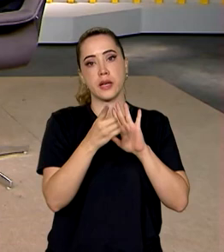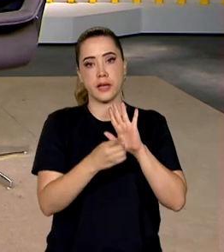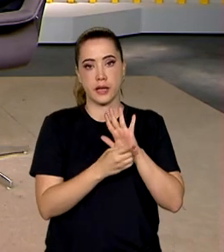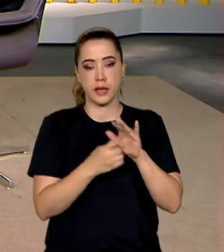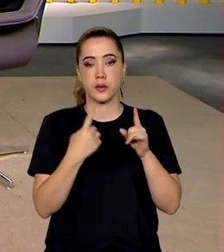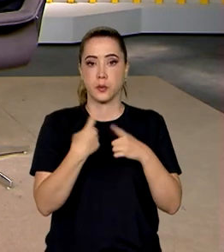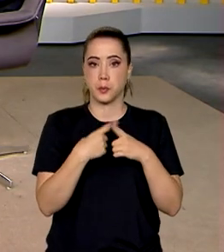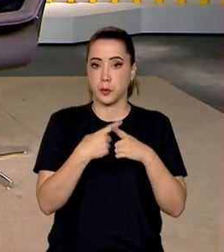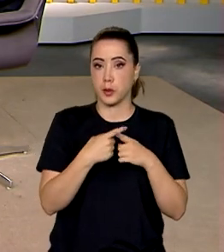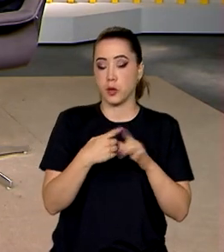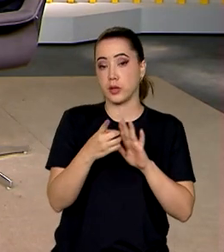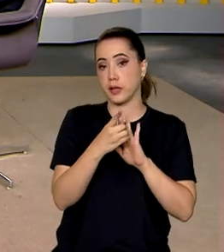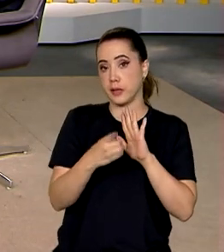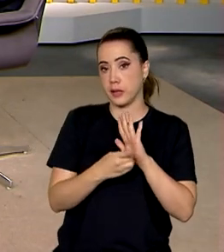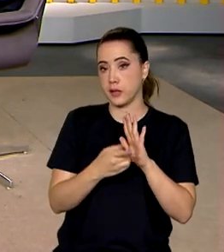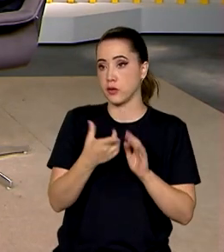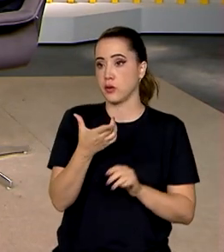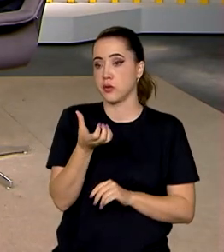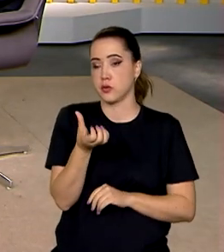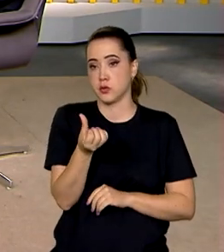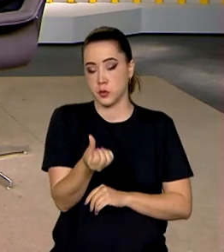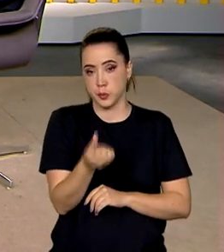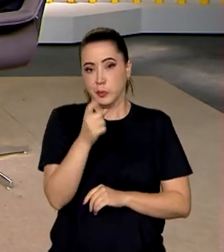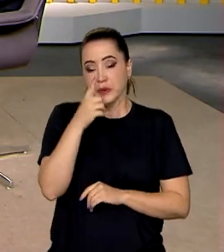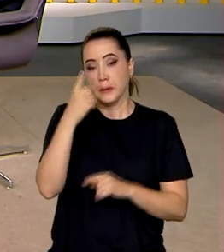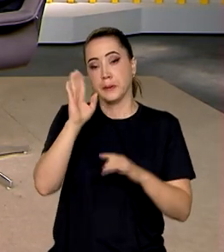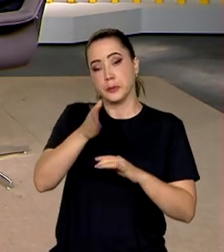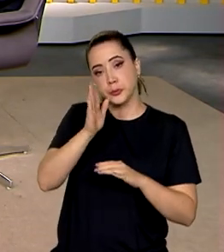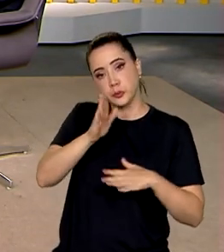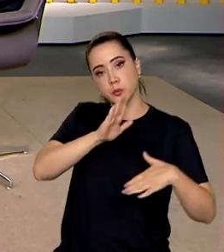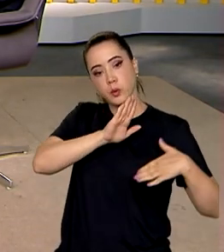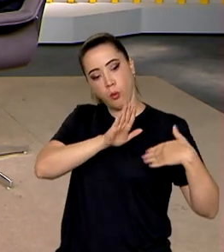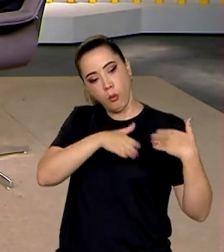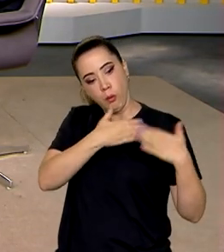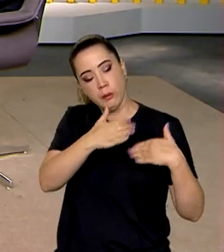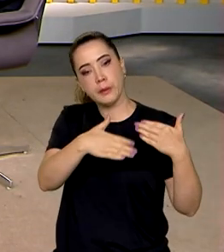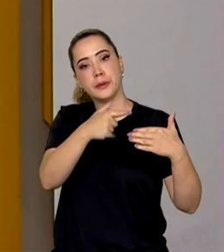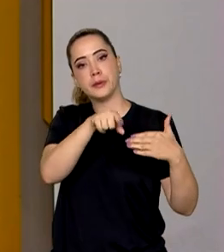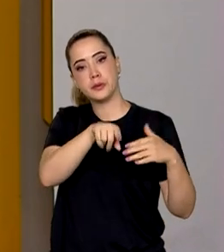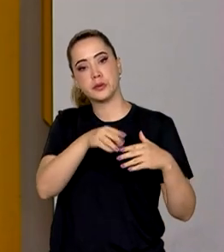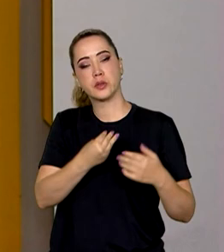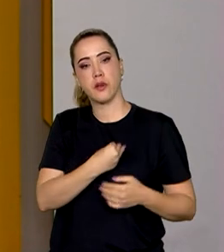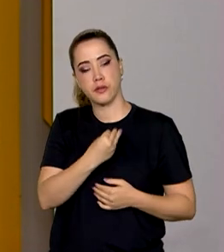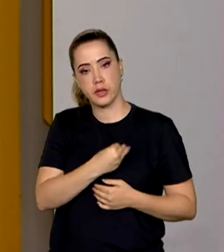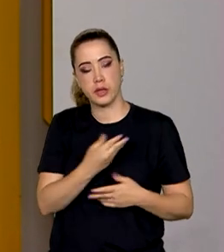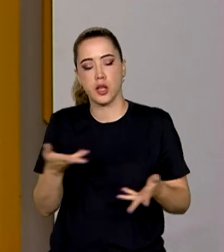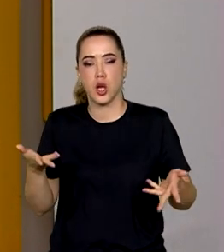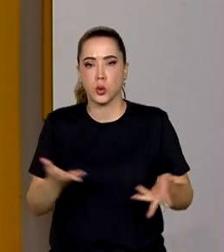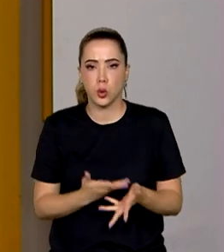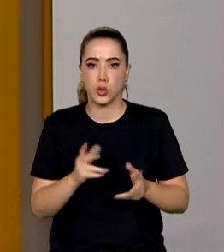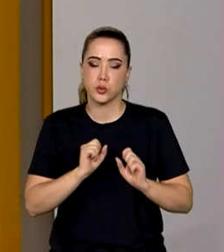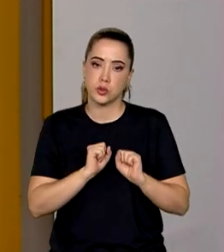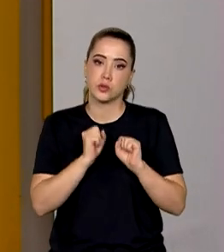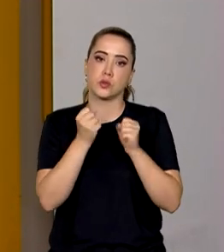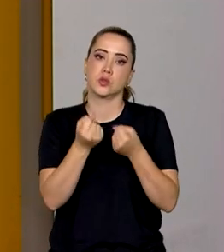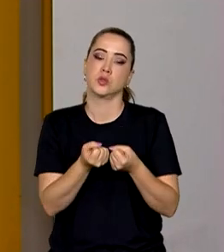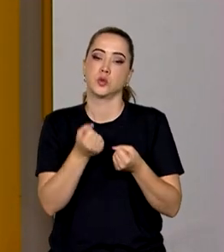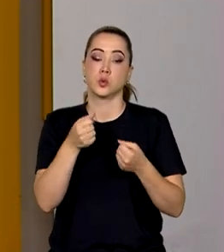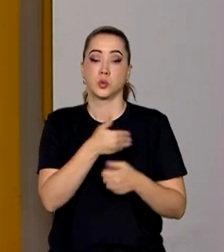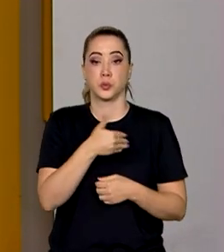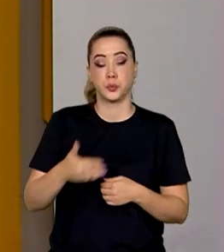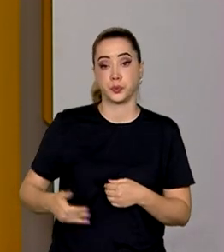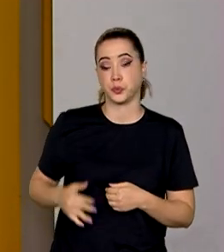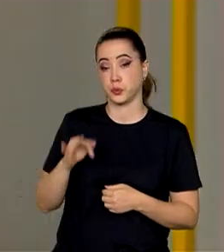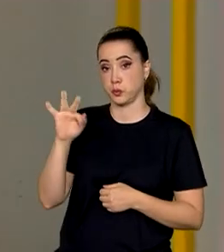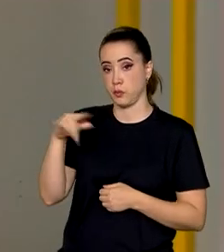é de 2016, já aconteceram muitas coisas na vida material. E agora, há um esforço do governo